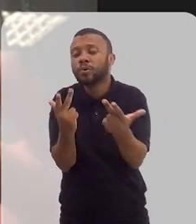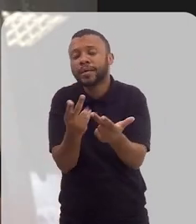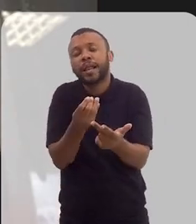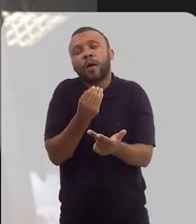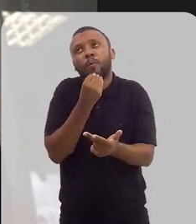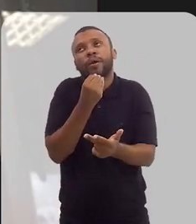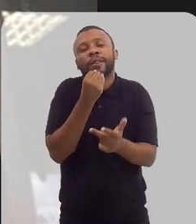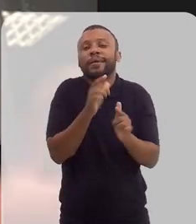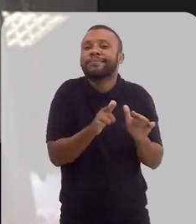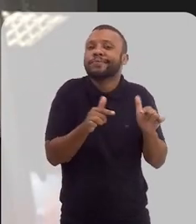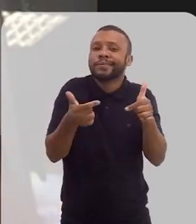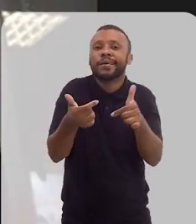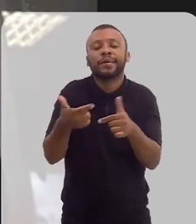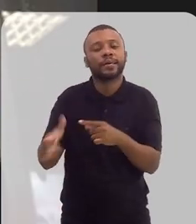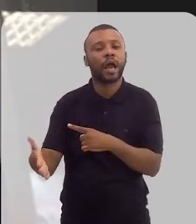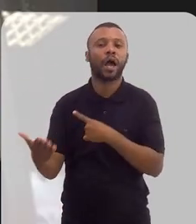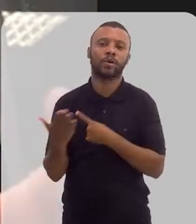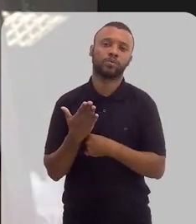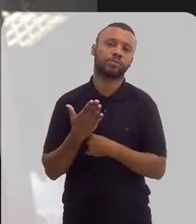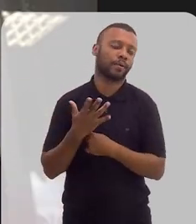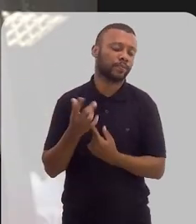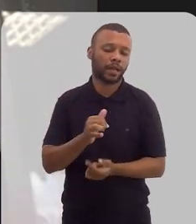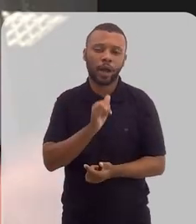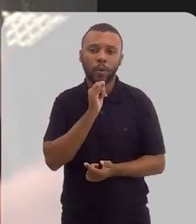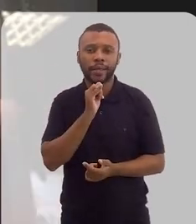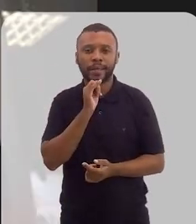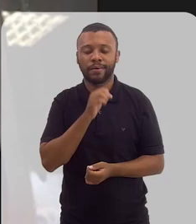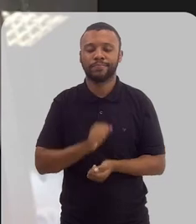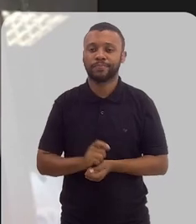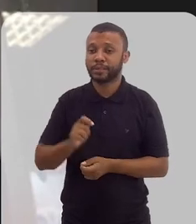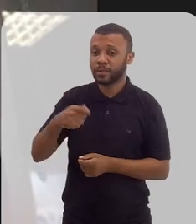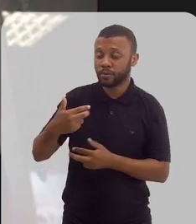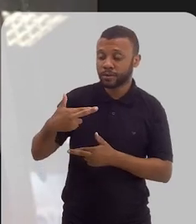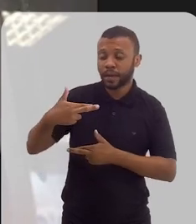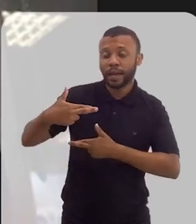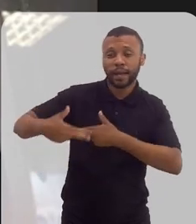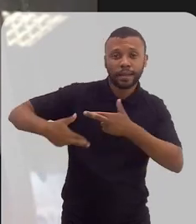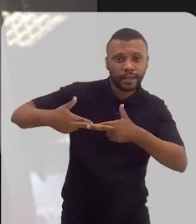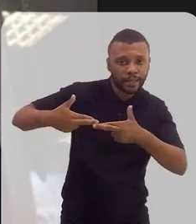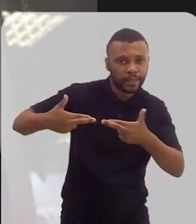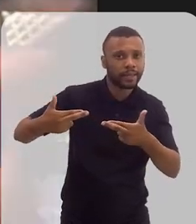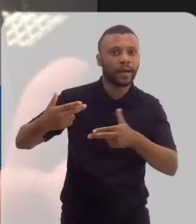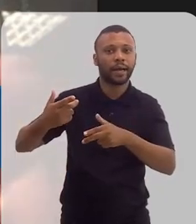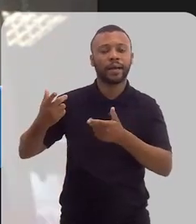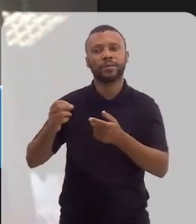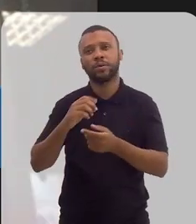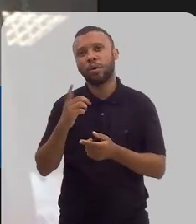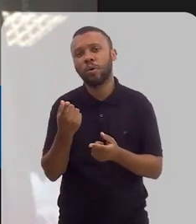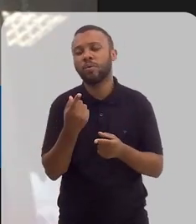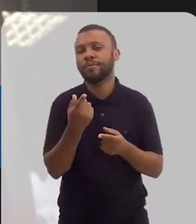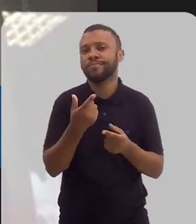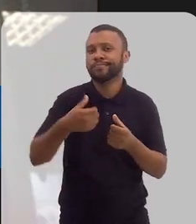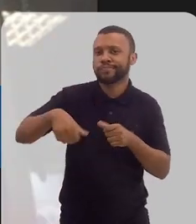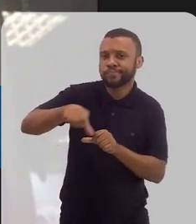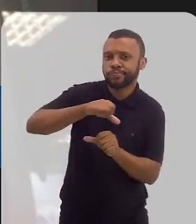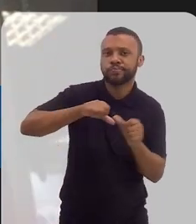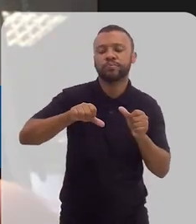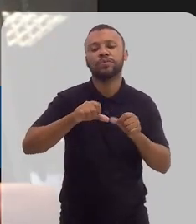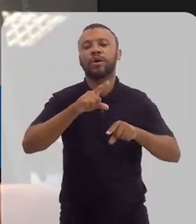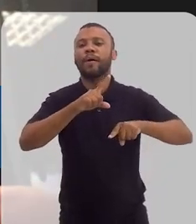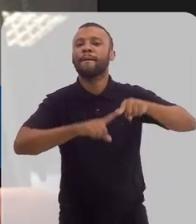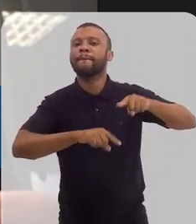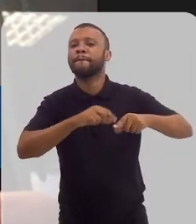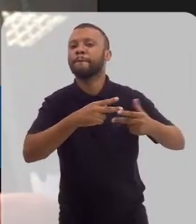fazer e trazer benefícios. Vou dar um exemplo simples. Vamos falar de reciclagem de produtos ou de remanufatura de produtos.